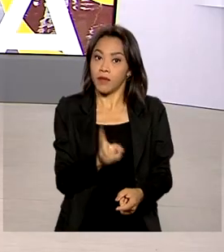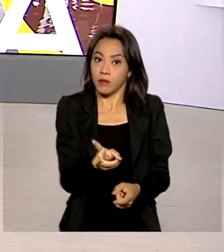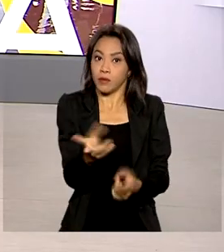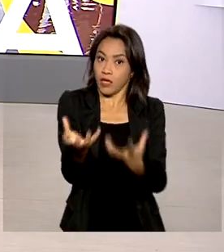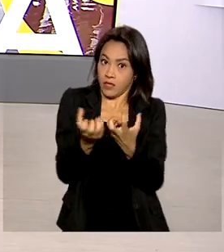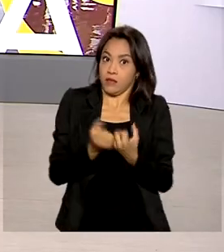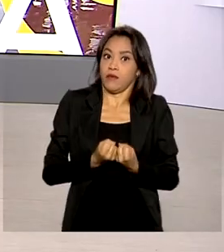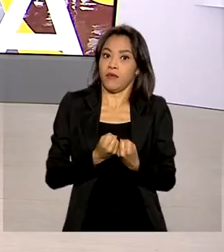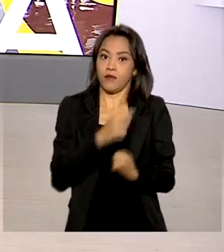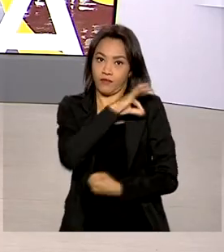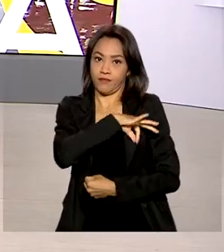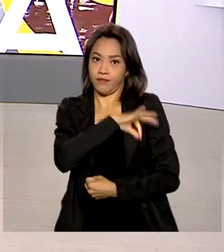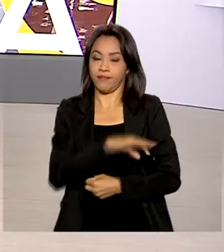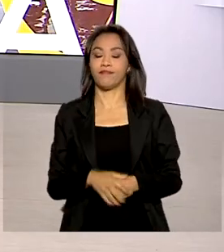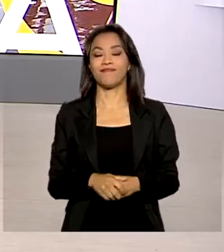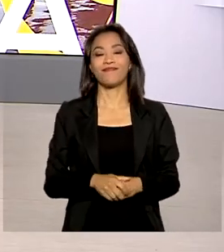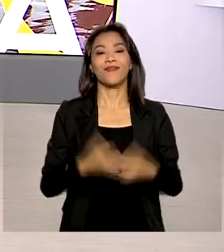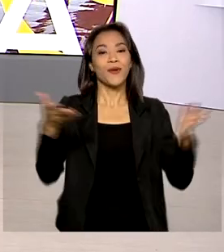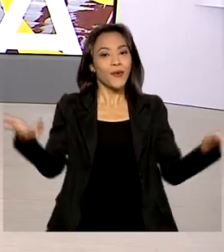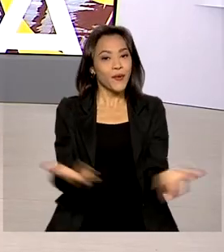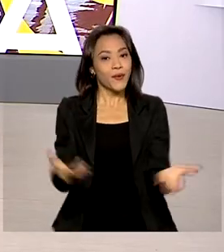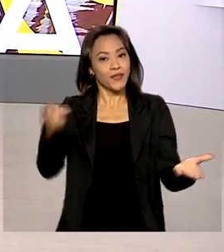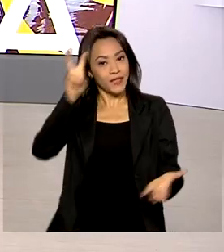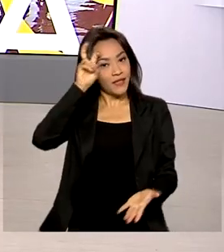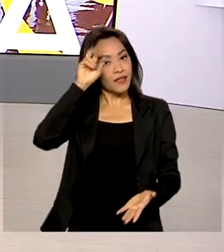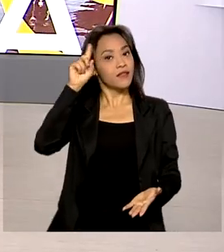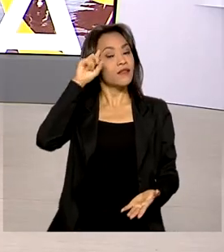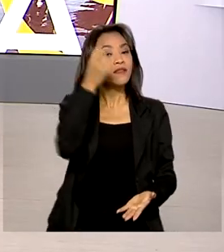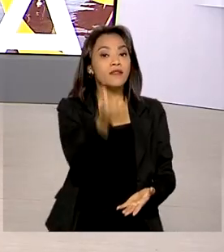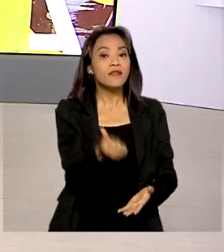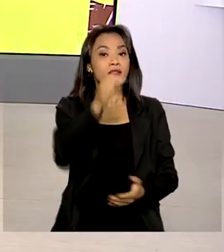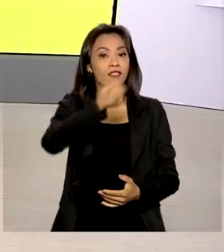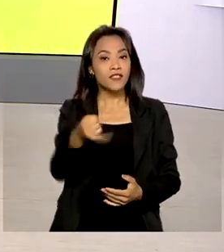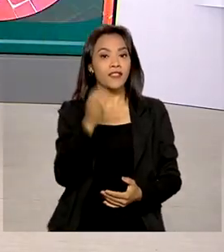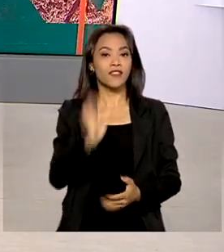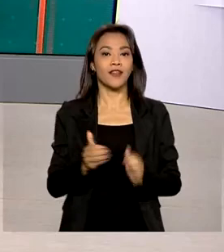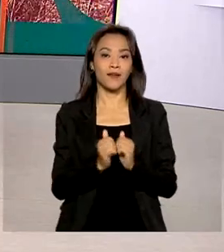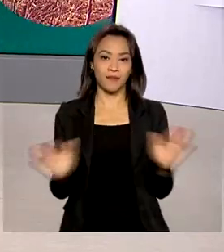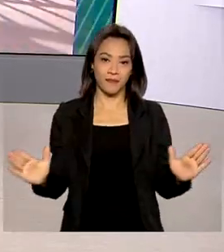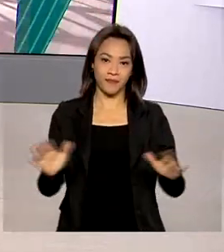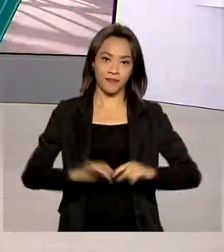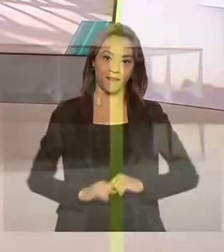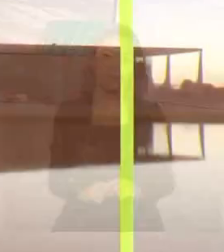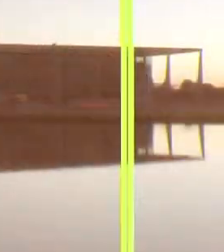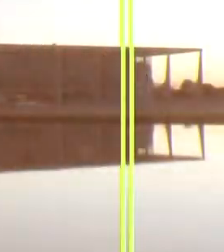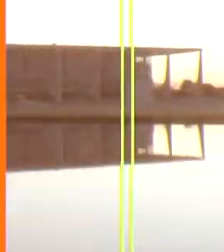O Brasil em dia desta quinta-feira, 6 de janeiro, já está no ar.